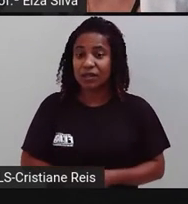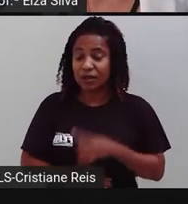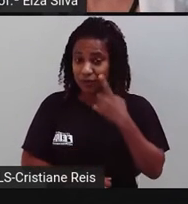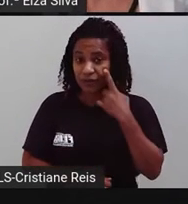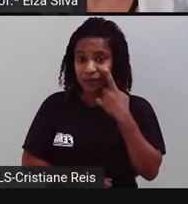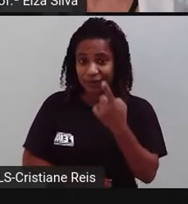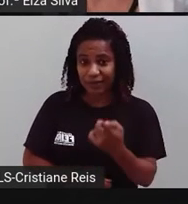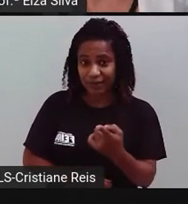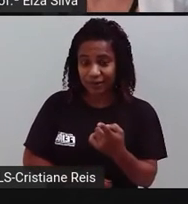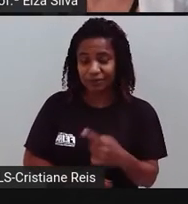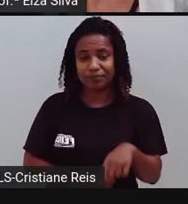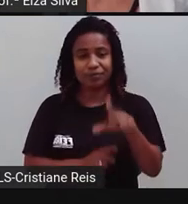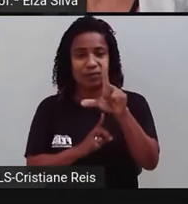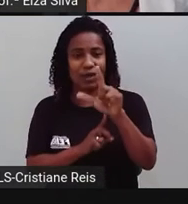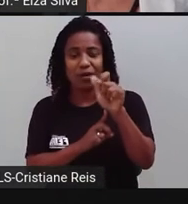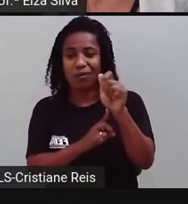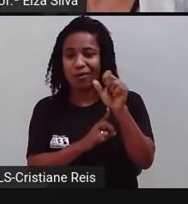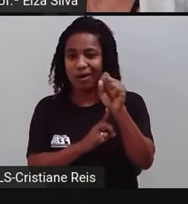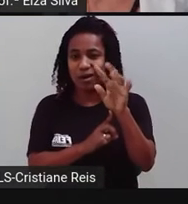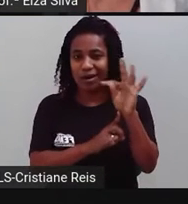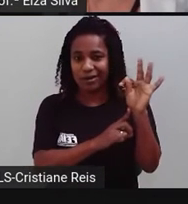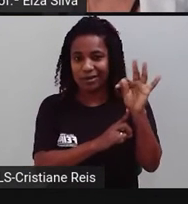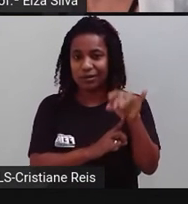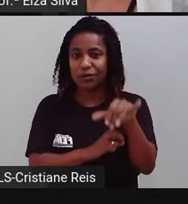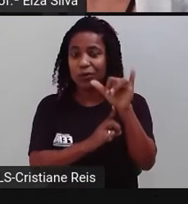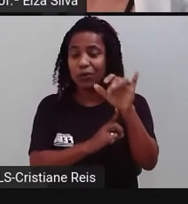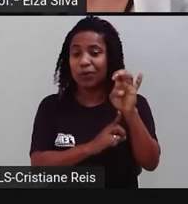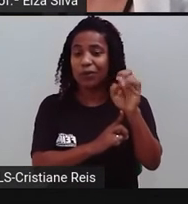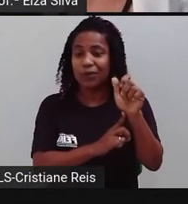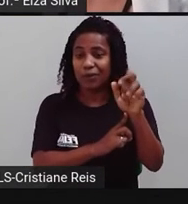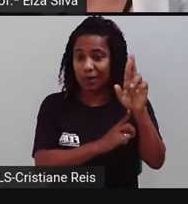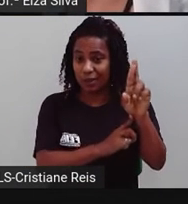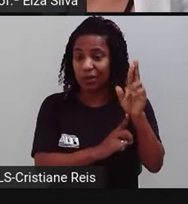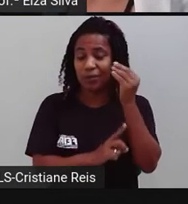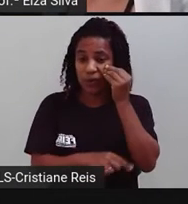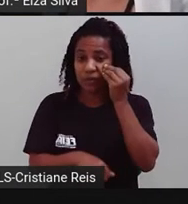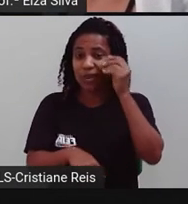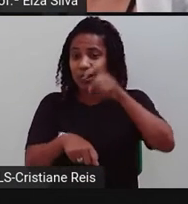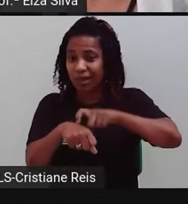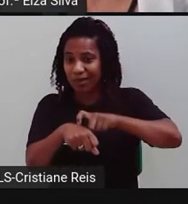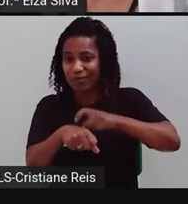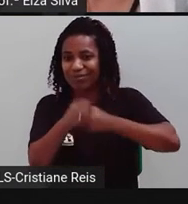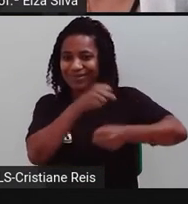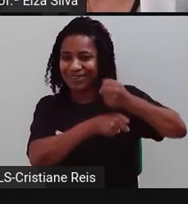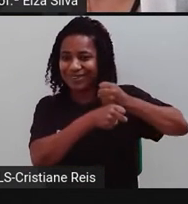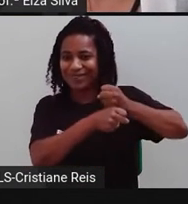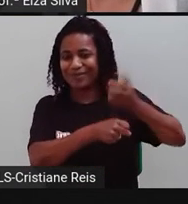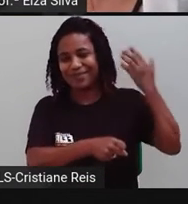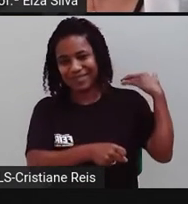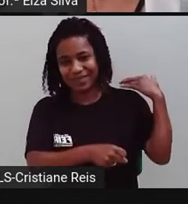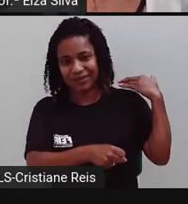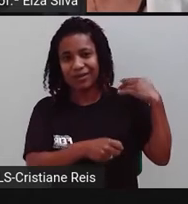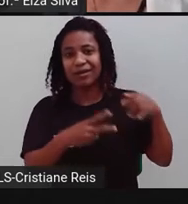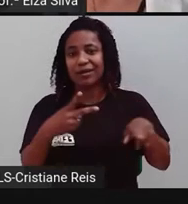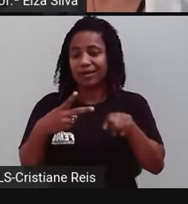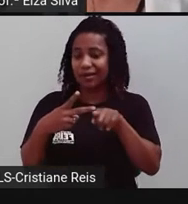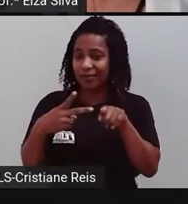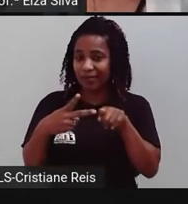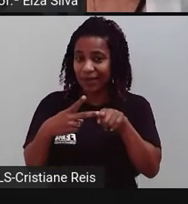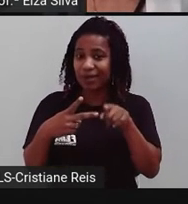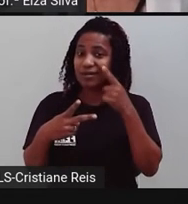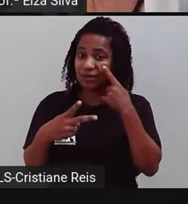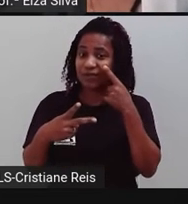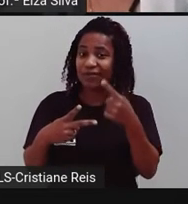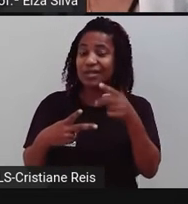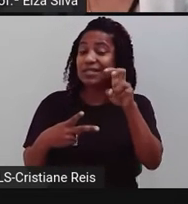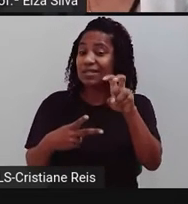year, que é uma time expression, que indica o tempo passado. E temos five years ago. Ok?